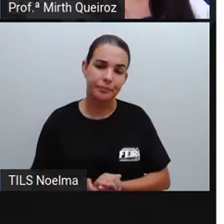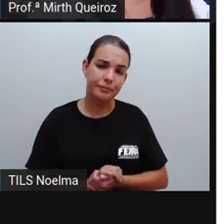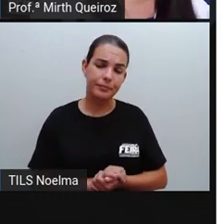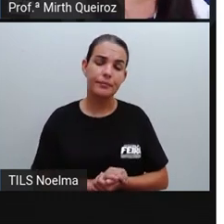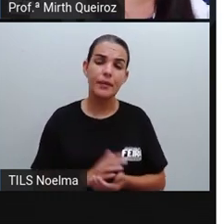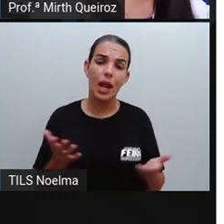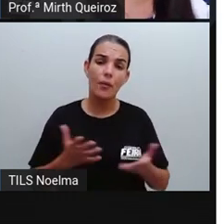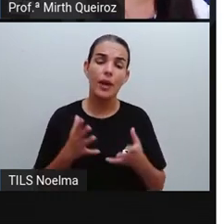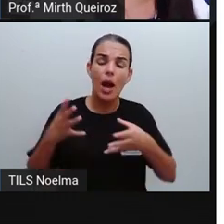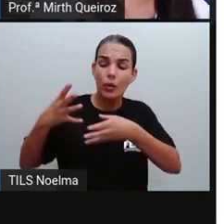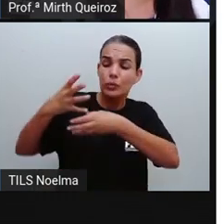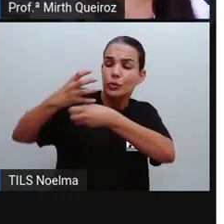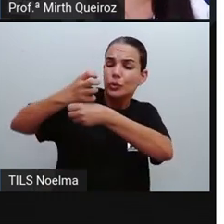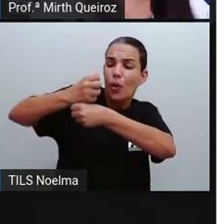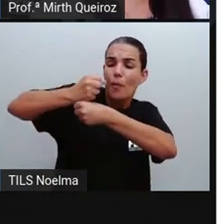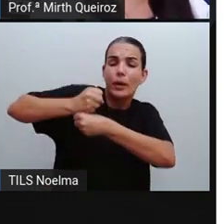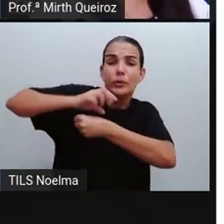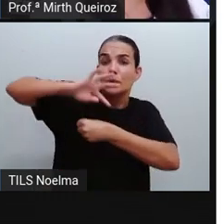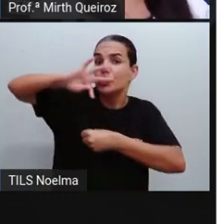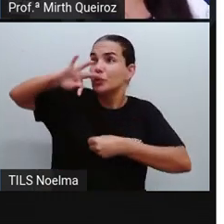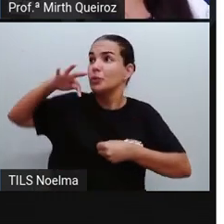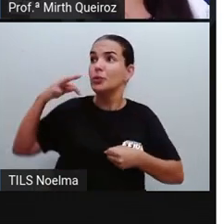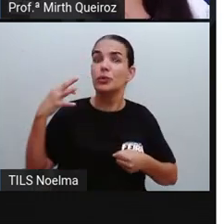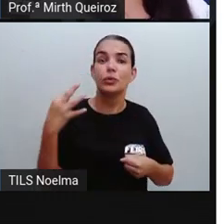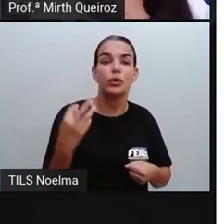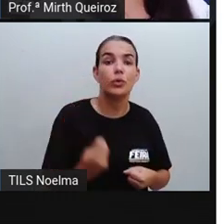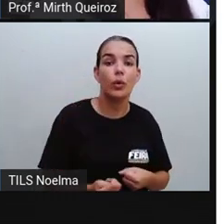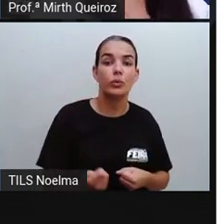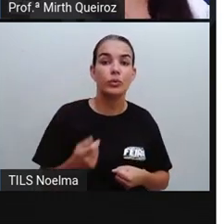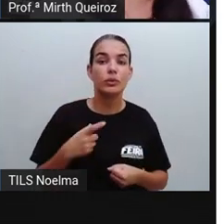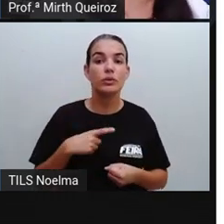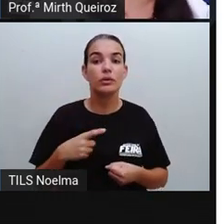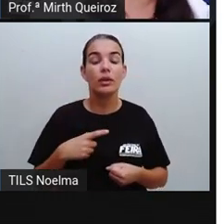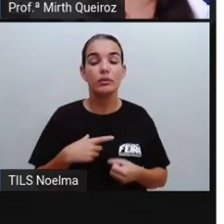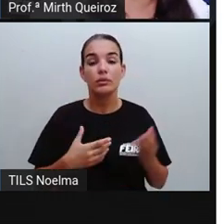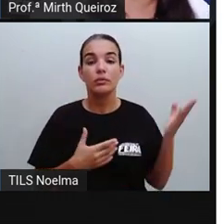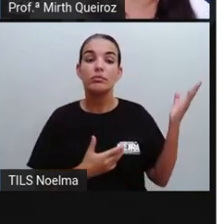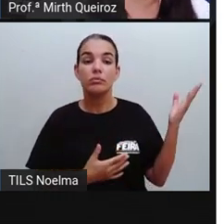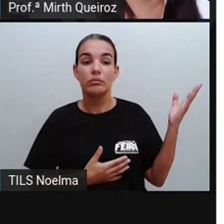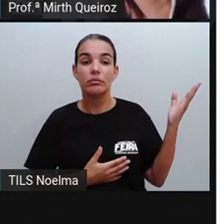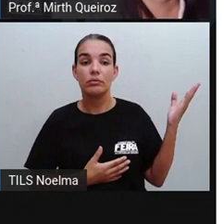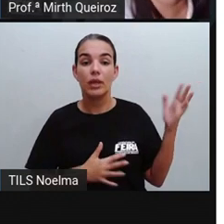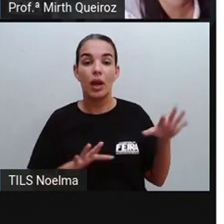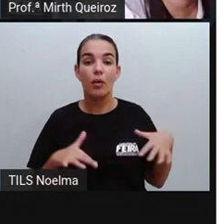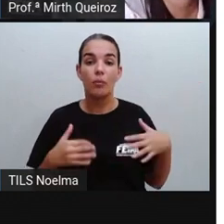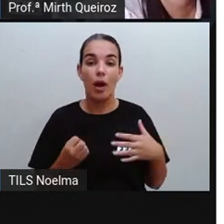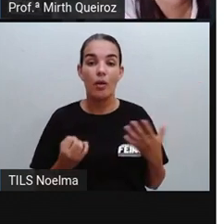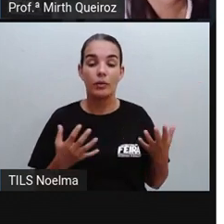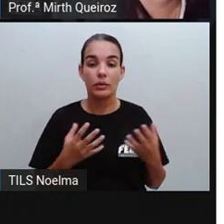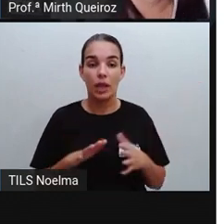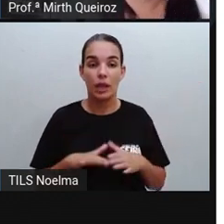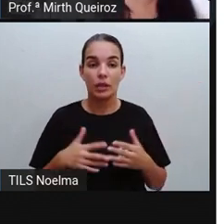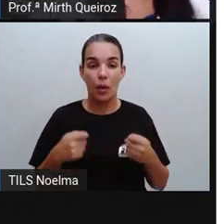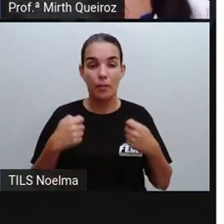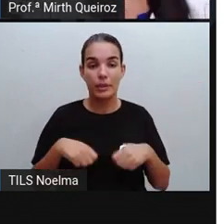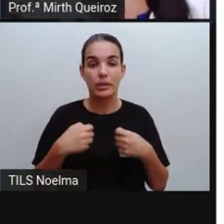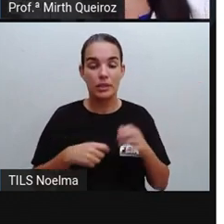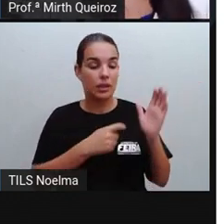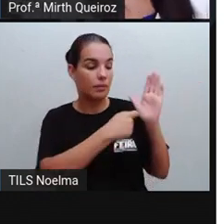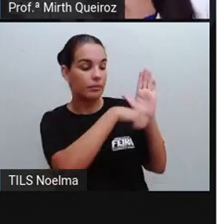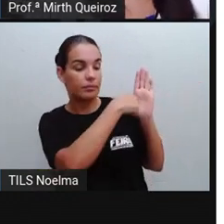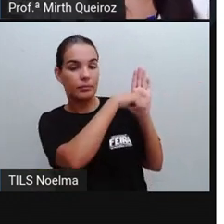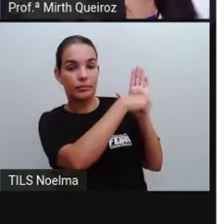Então, qual o total de casos notificados aqui nessa situação? Para isso, a gente vai